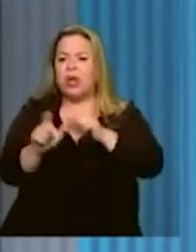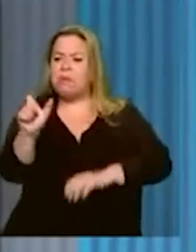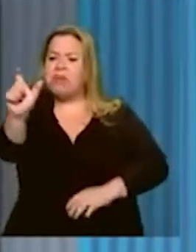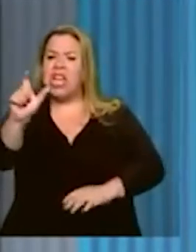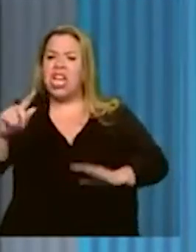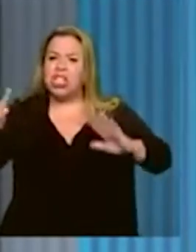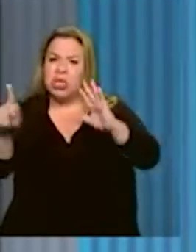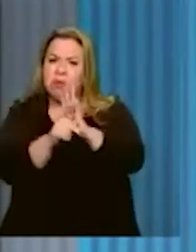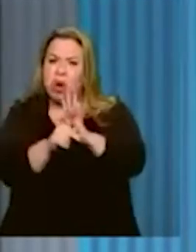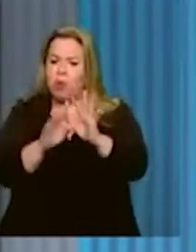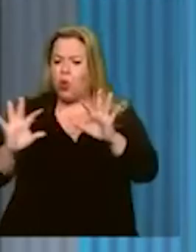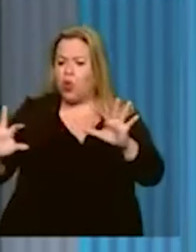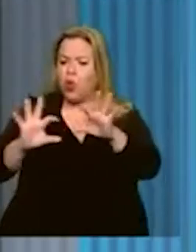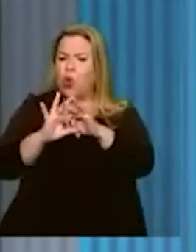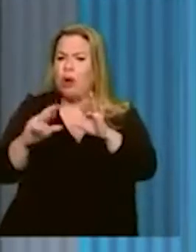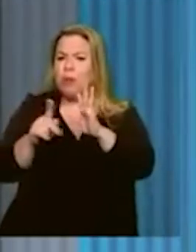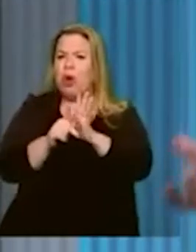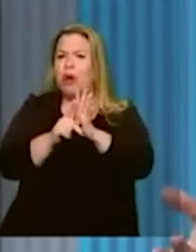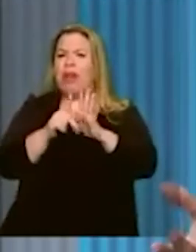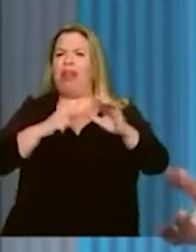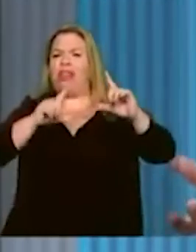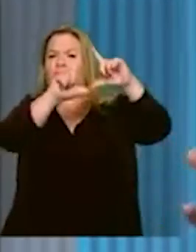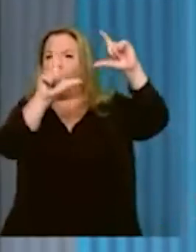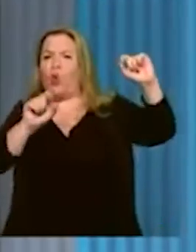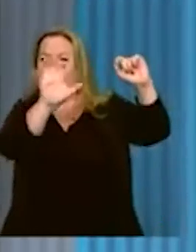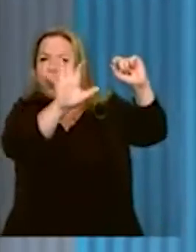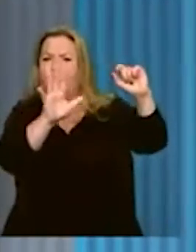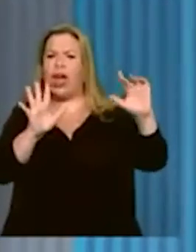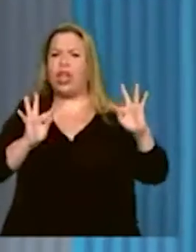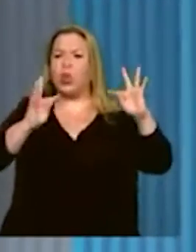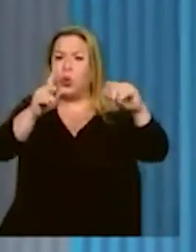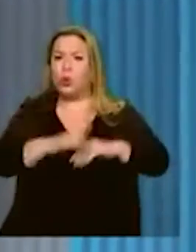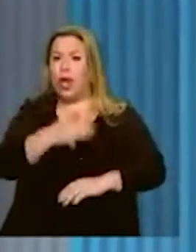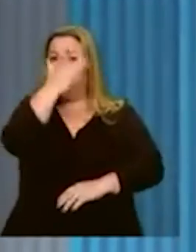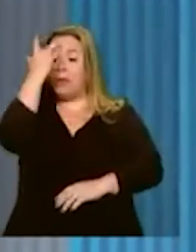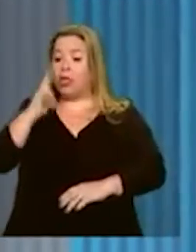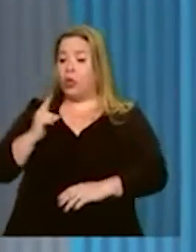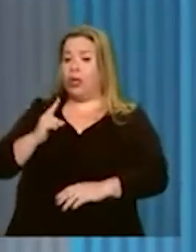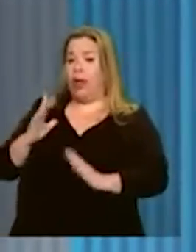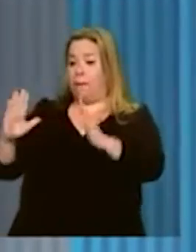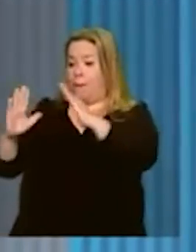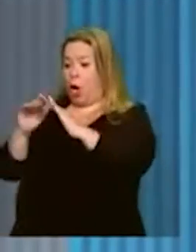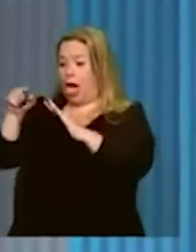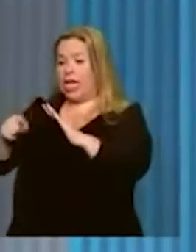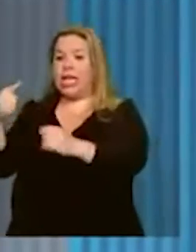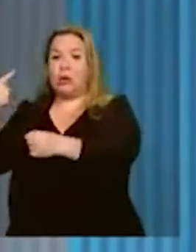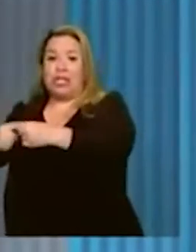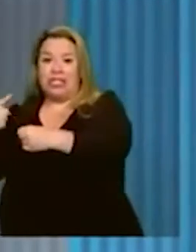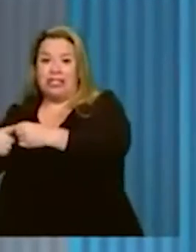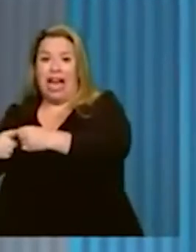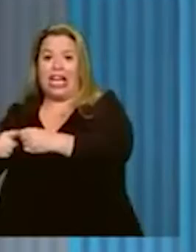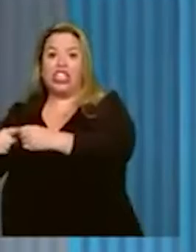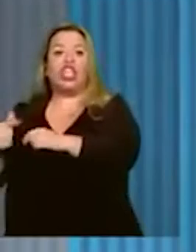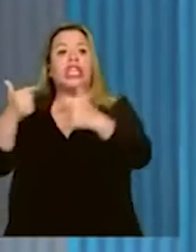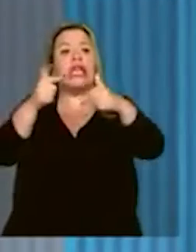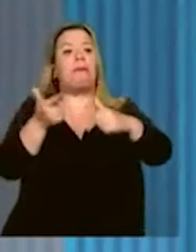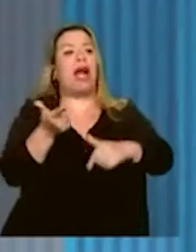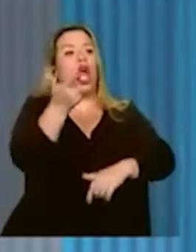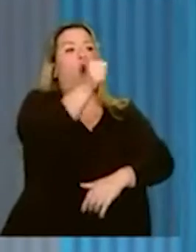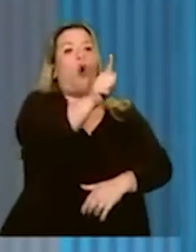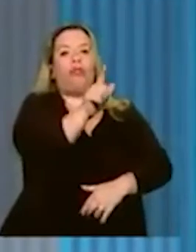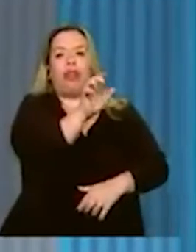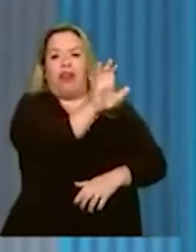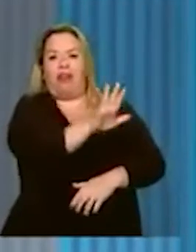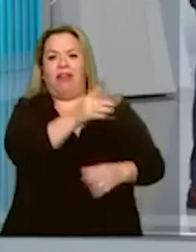queria saber se você é a favor, porque uma pessoa que mora numa cidade e trabalha na outra chega a gastar 30 reais por dia de